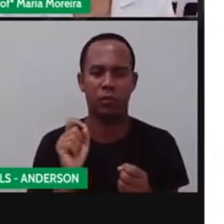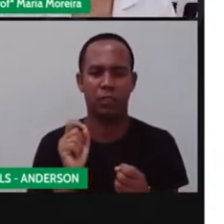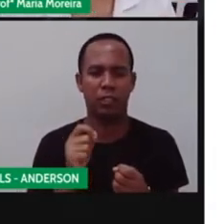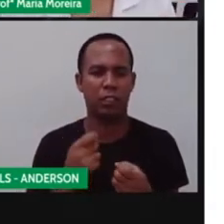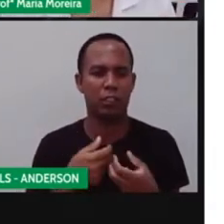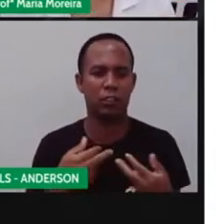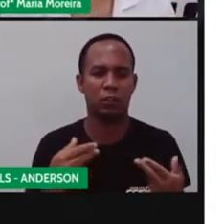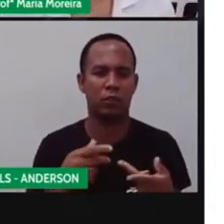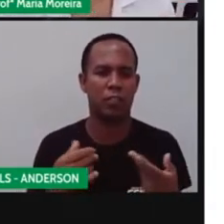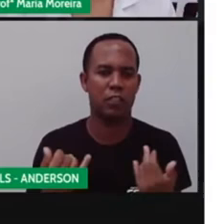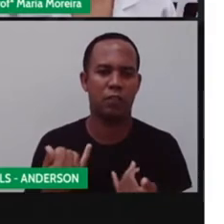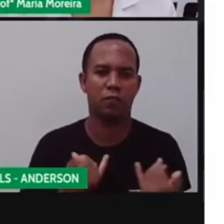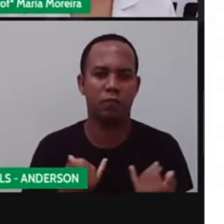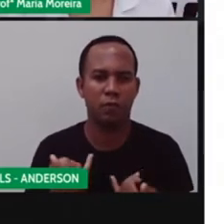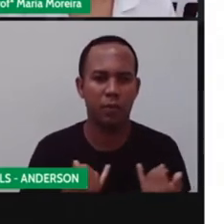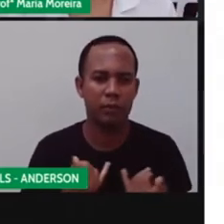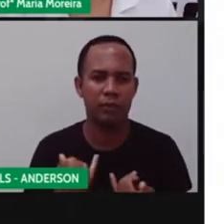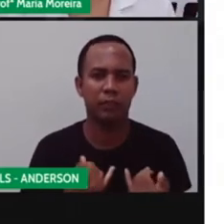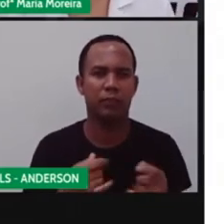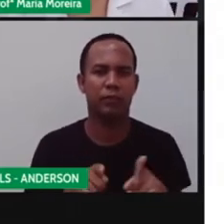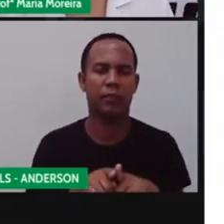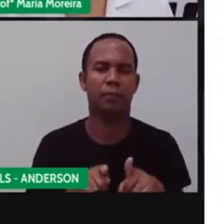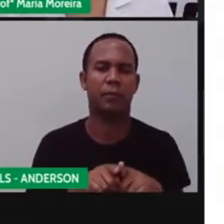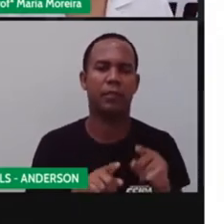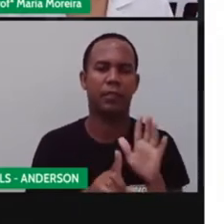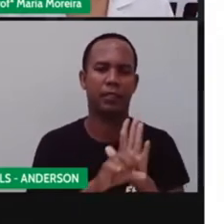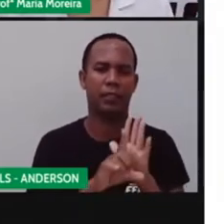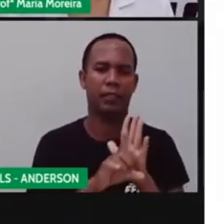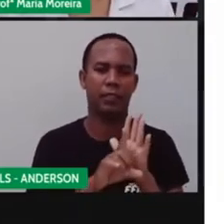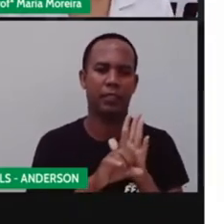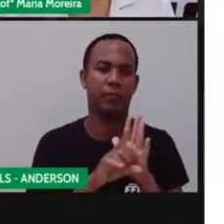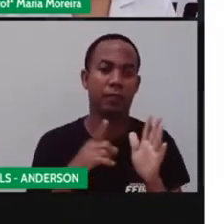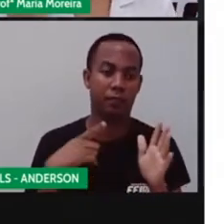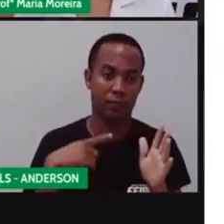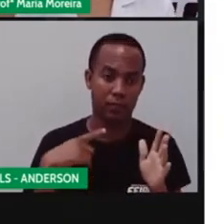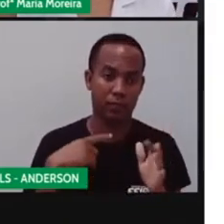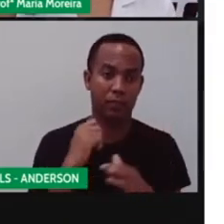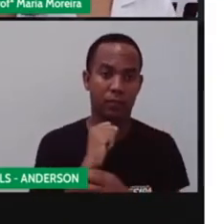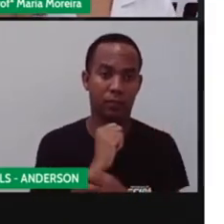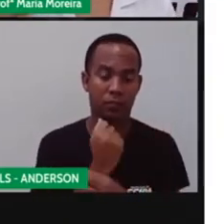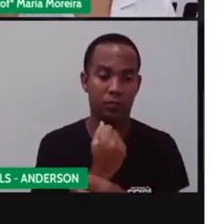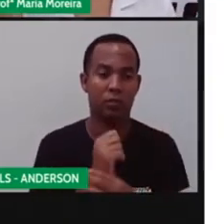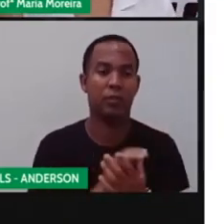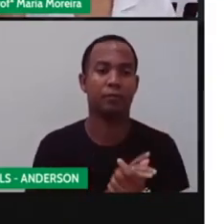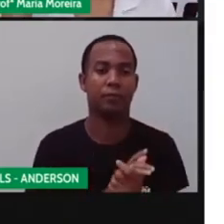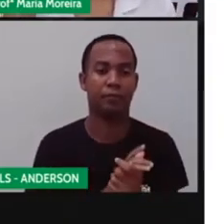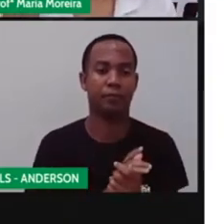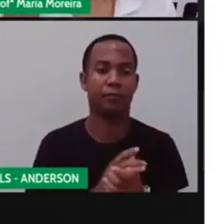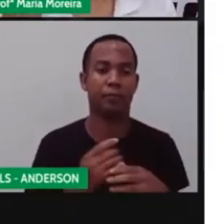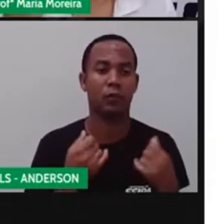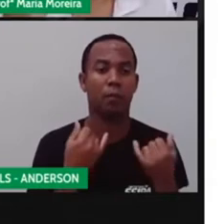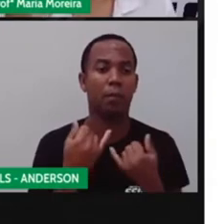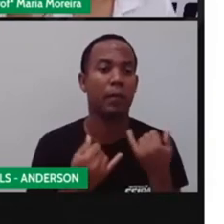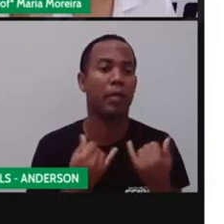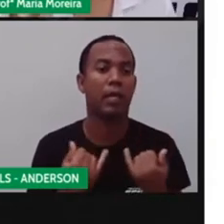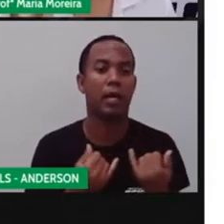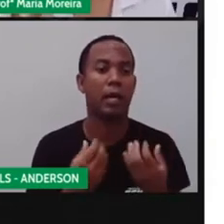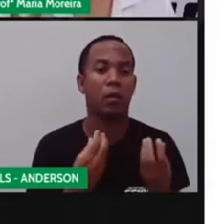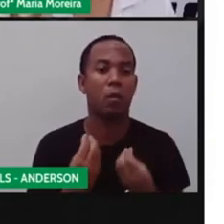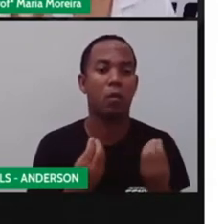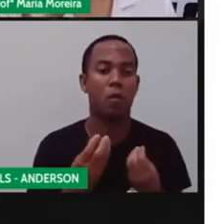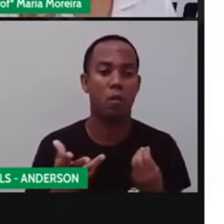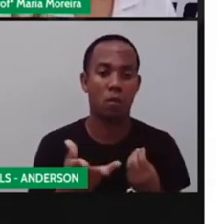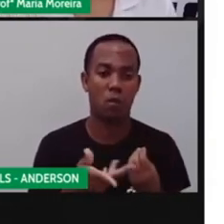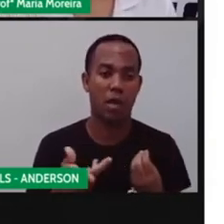várias outras informações que a lei também assegura a vocês, crianças. Olha só. Tem o direito de brincar e o direito de brincar com qualidade.